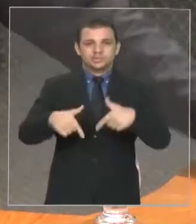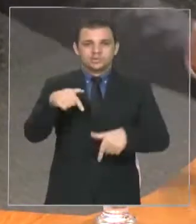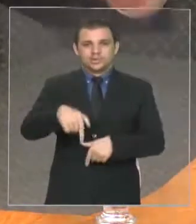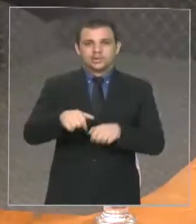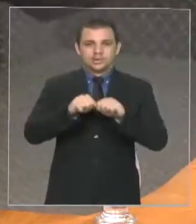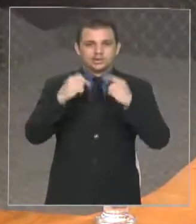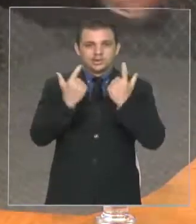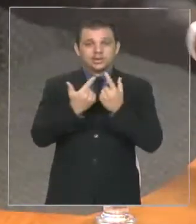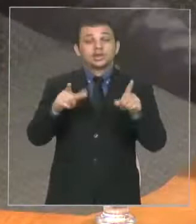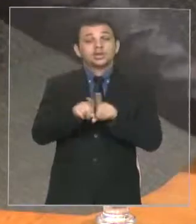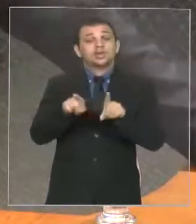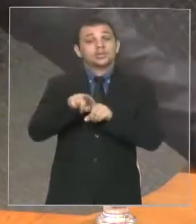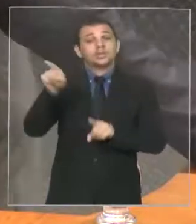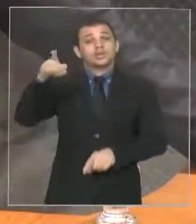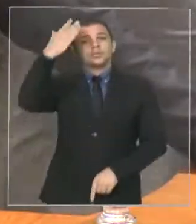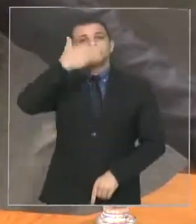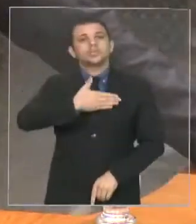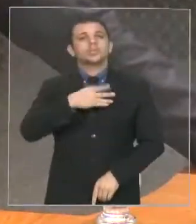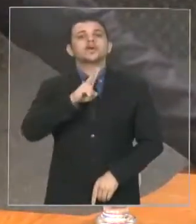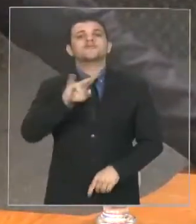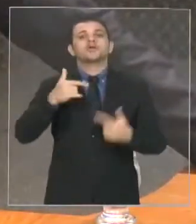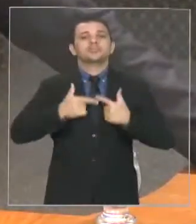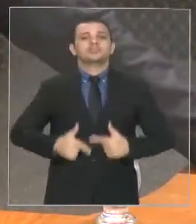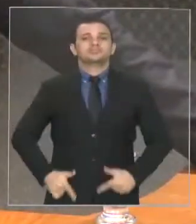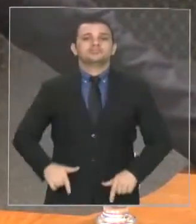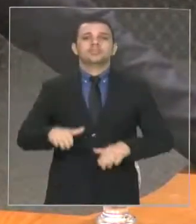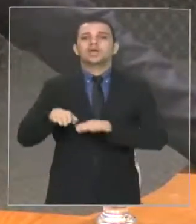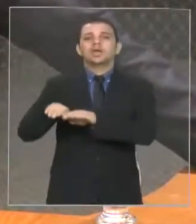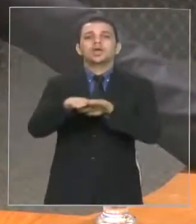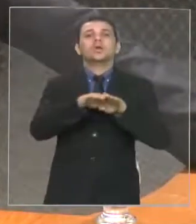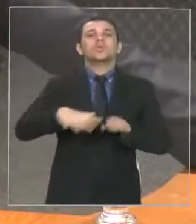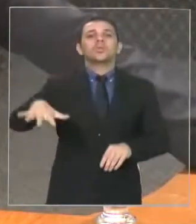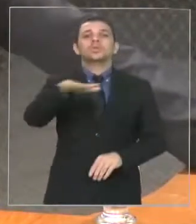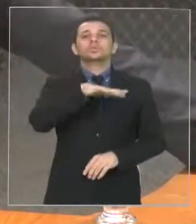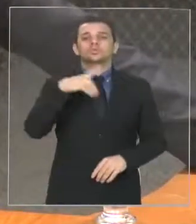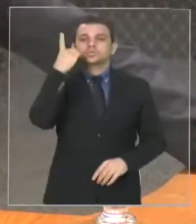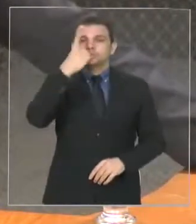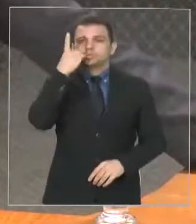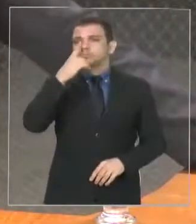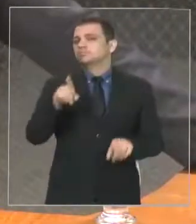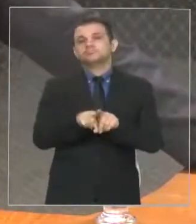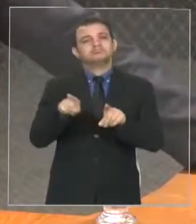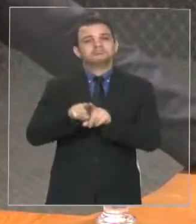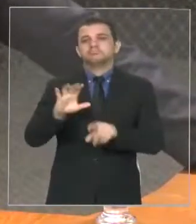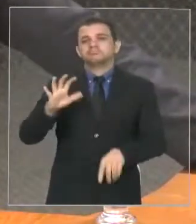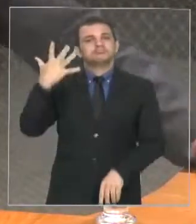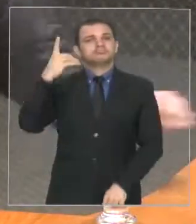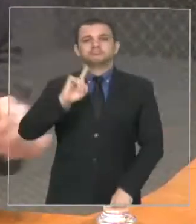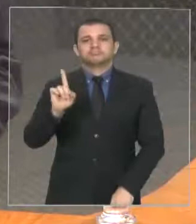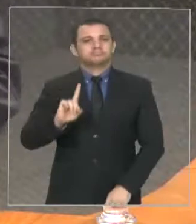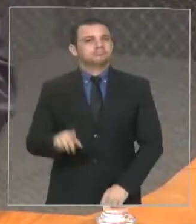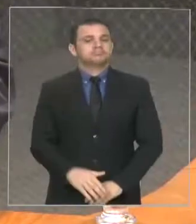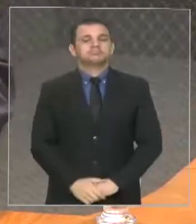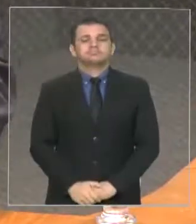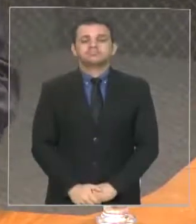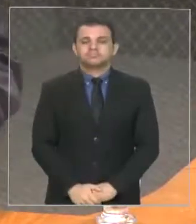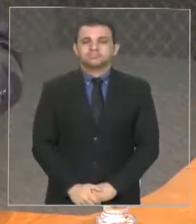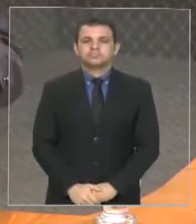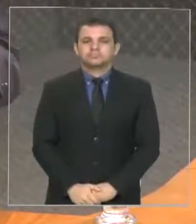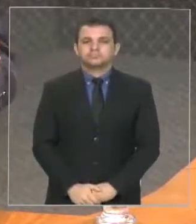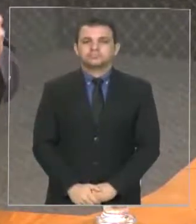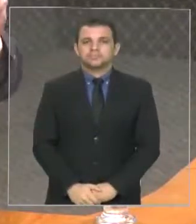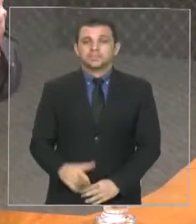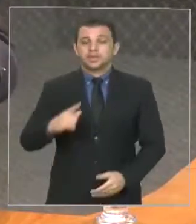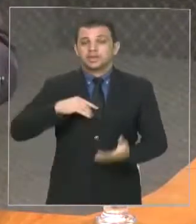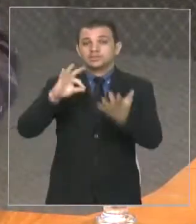que também diziam que ia haver isonomia em relação aos meus pares também não acontece. E as 17